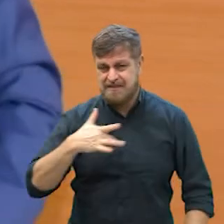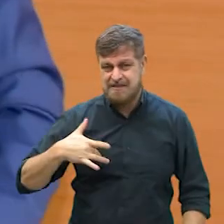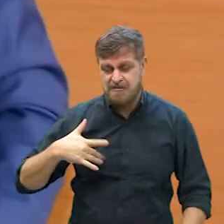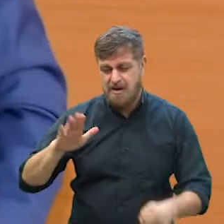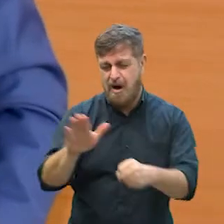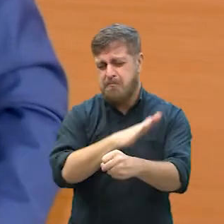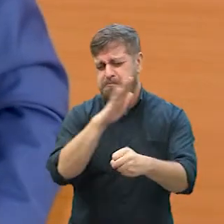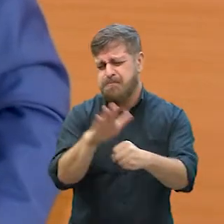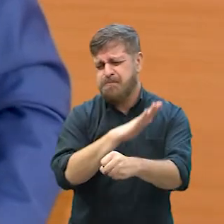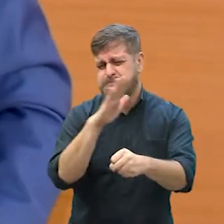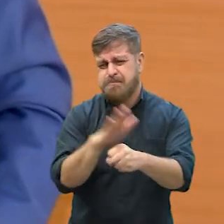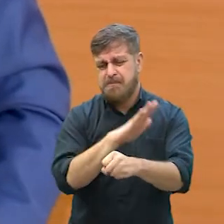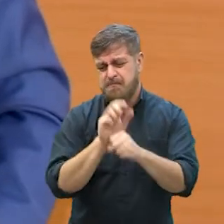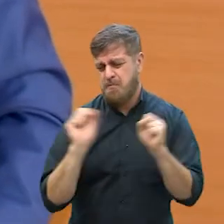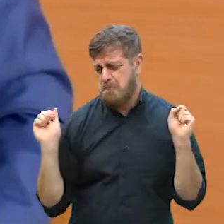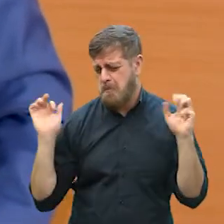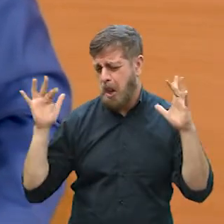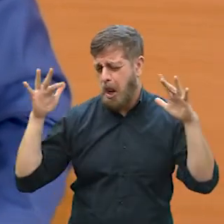ser gigante.